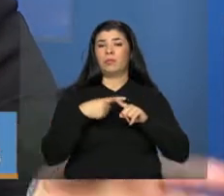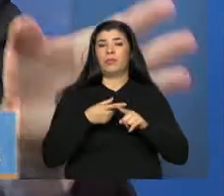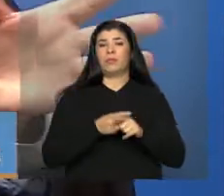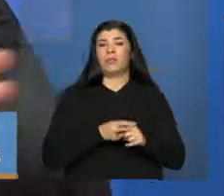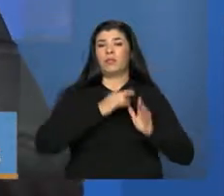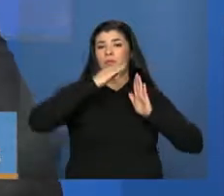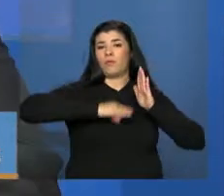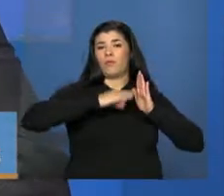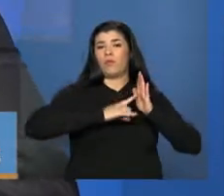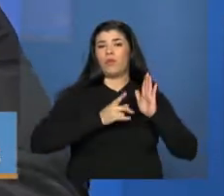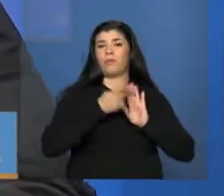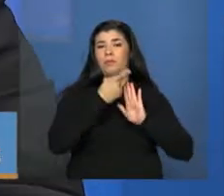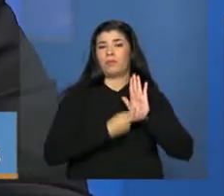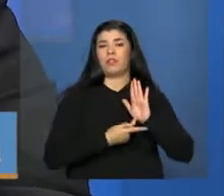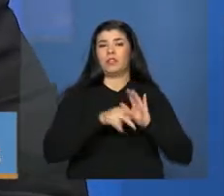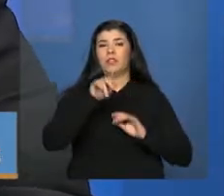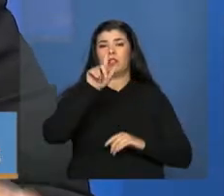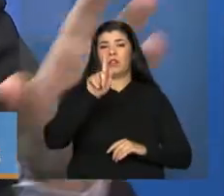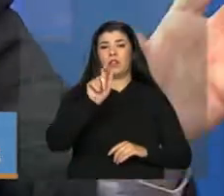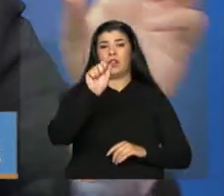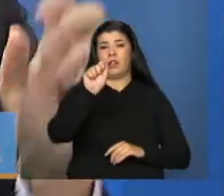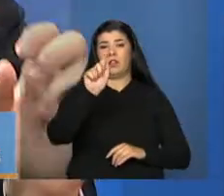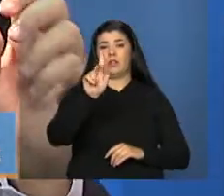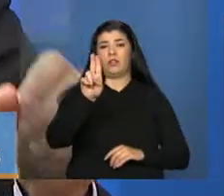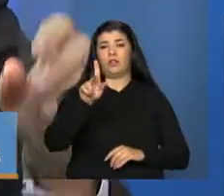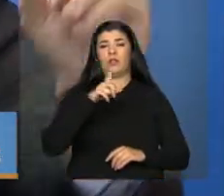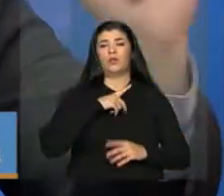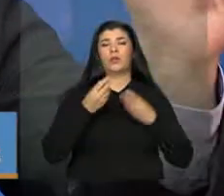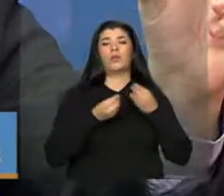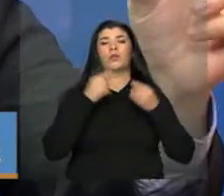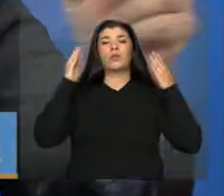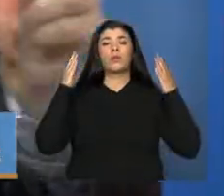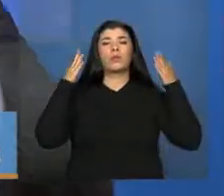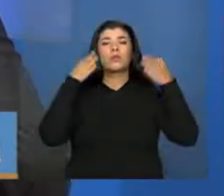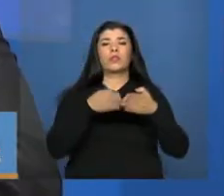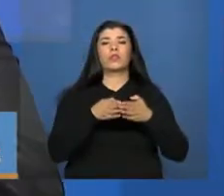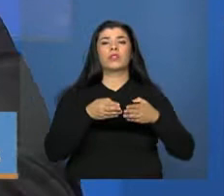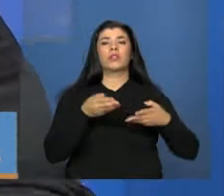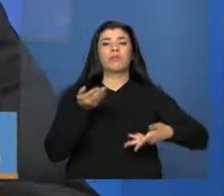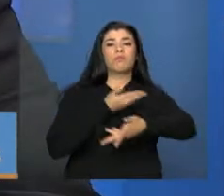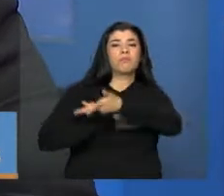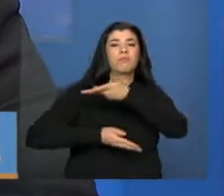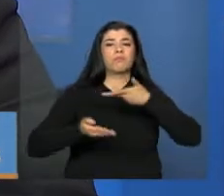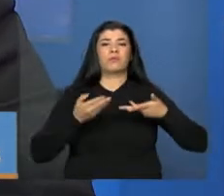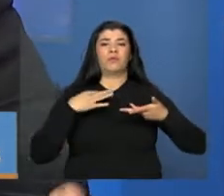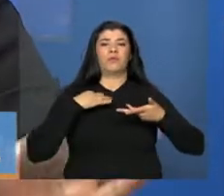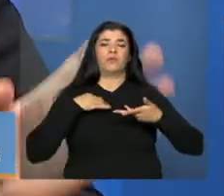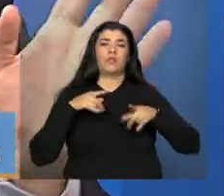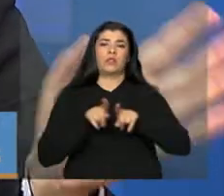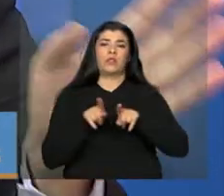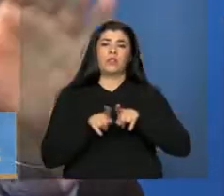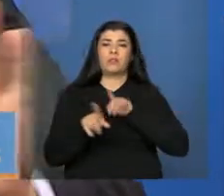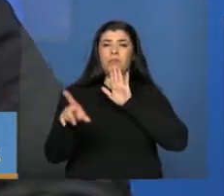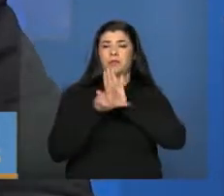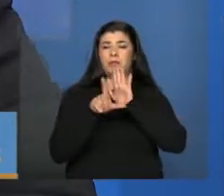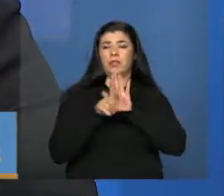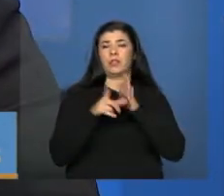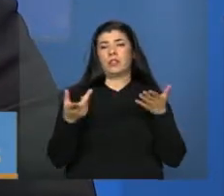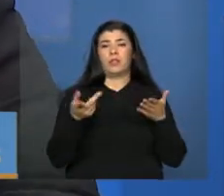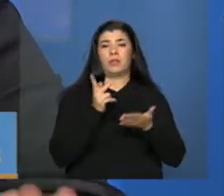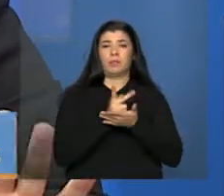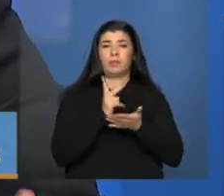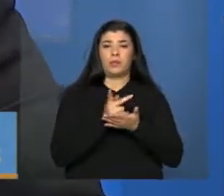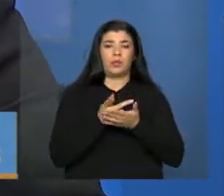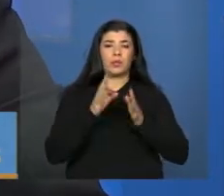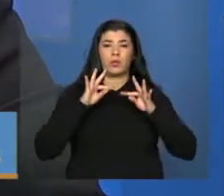a própria constitucionalidade dessa lei, com relação a justamente esse foco, transferências voluntárias versus transferências legais, sendo assim, de uma vez por